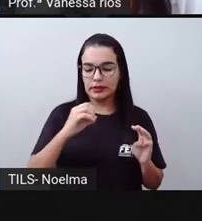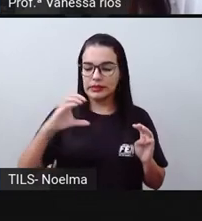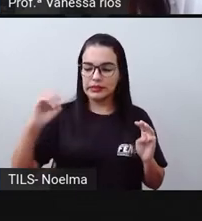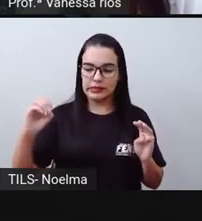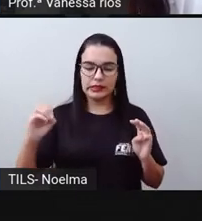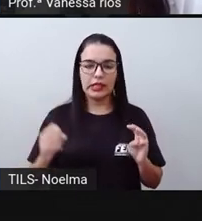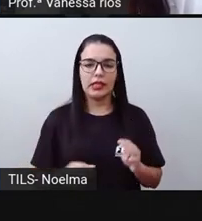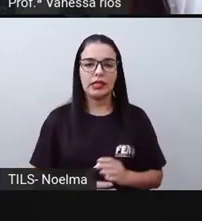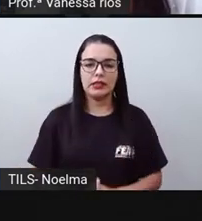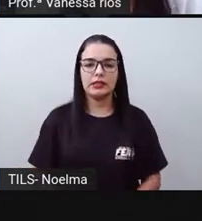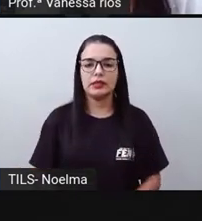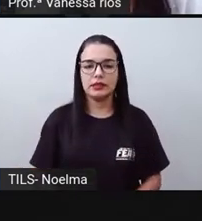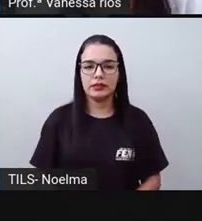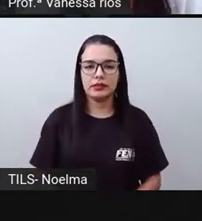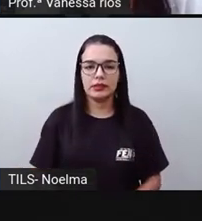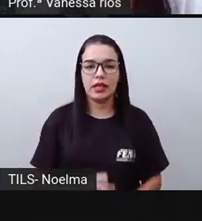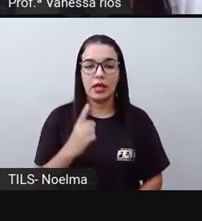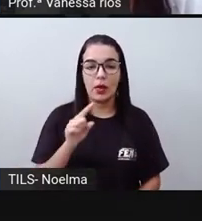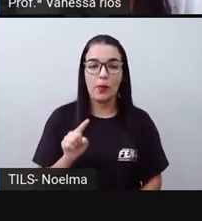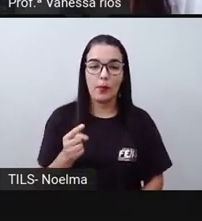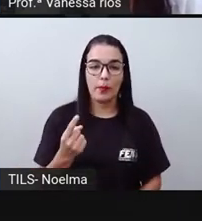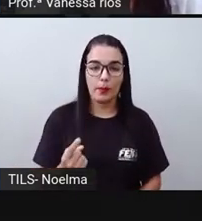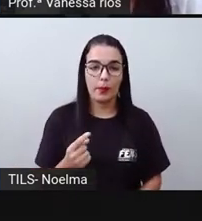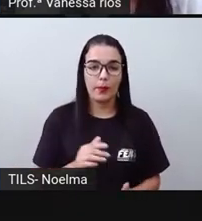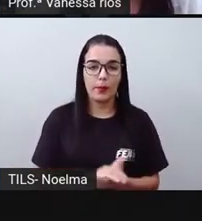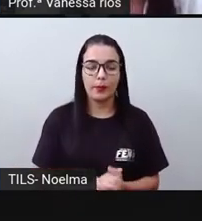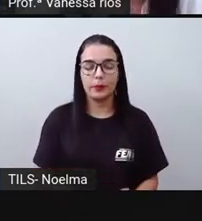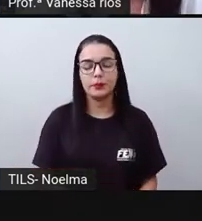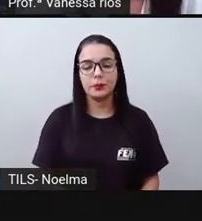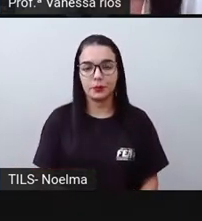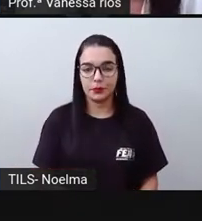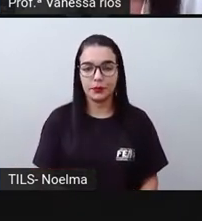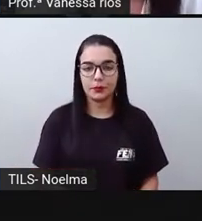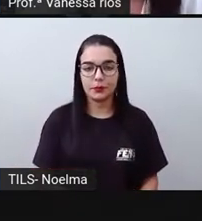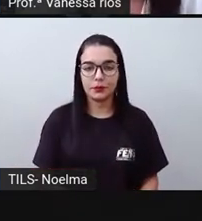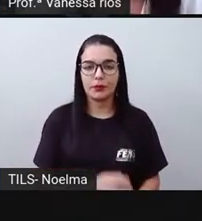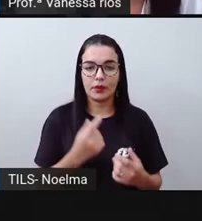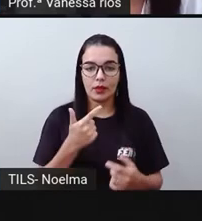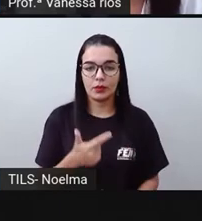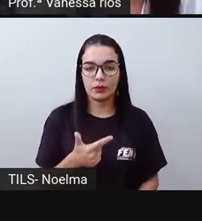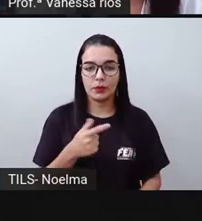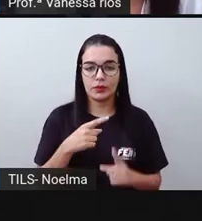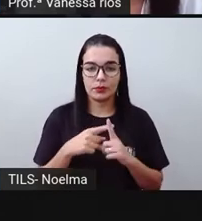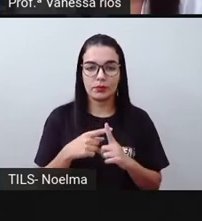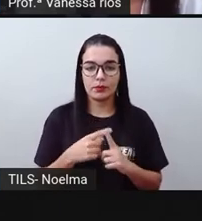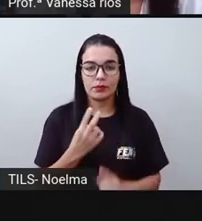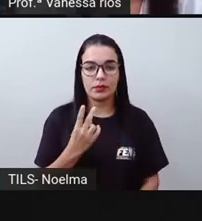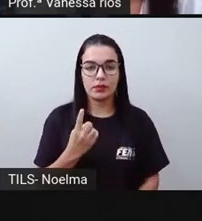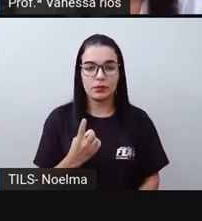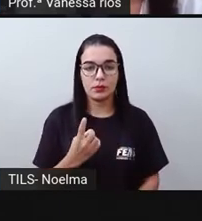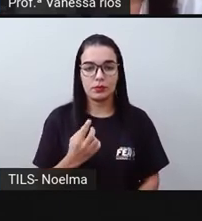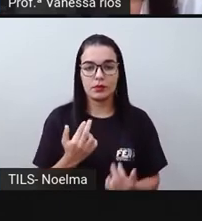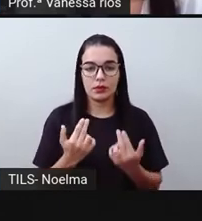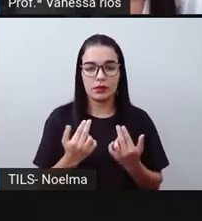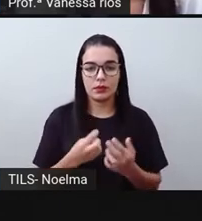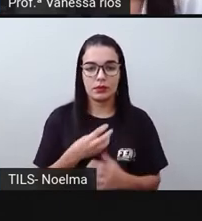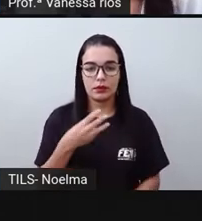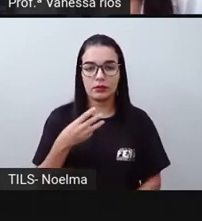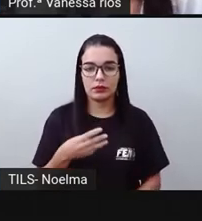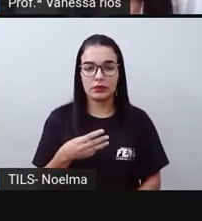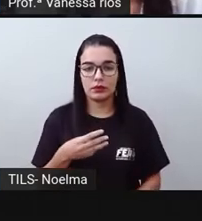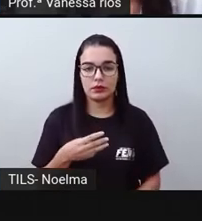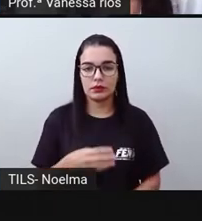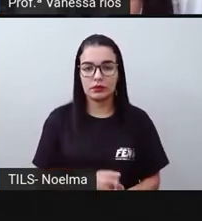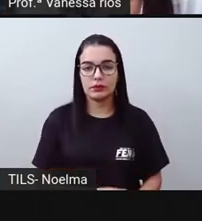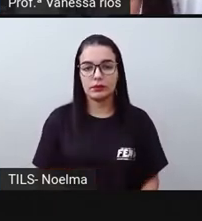tenho aqui 500 mais 500, então eu tenho 10 centenas. E aqui nós temos 2 mais 1, que dá